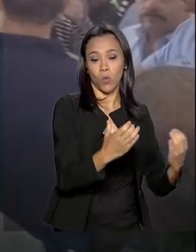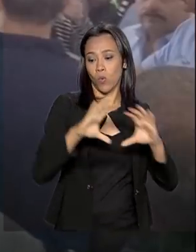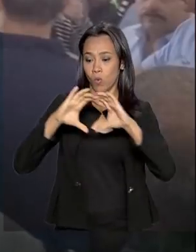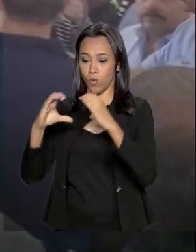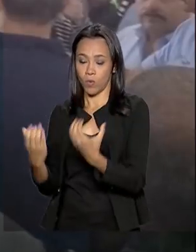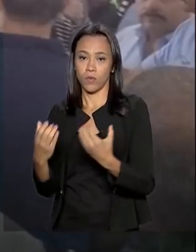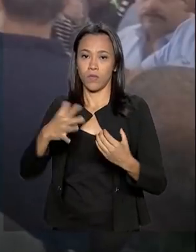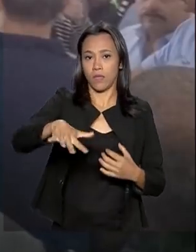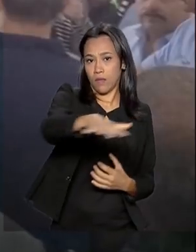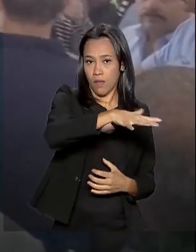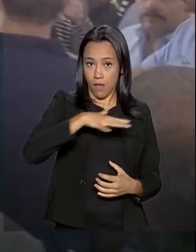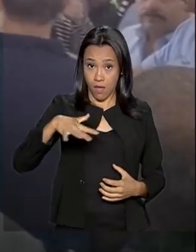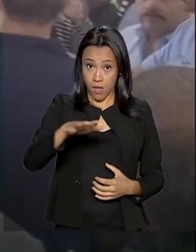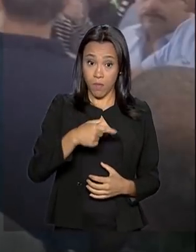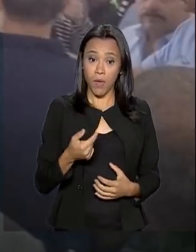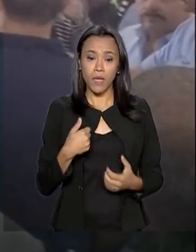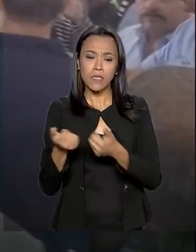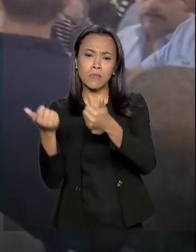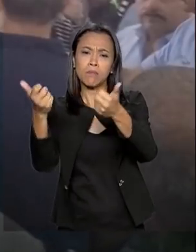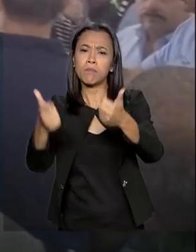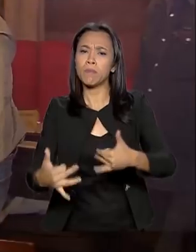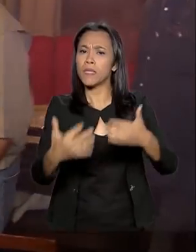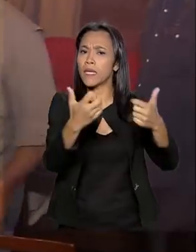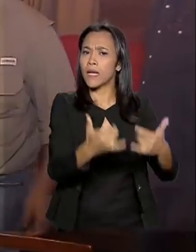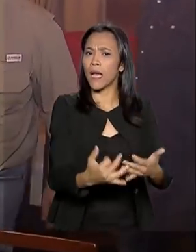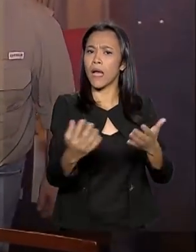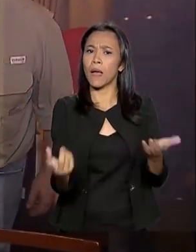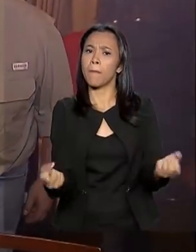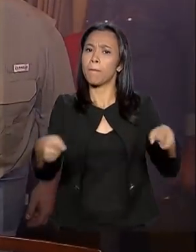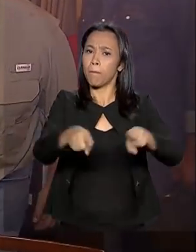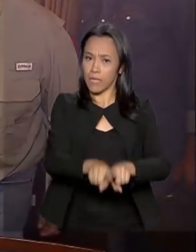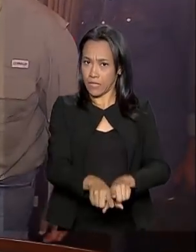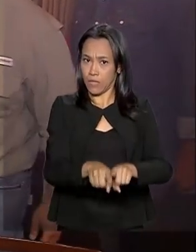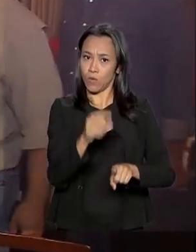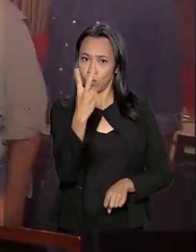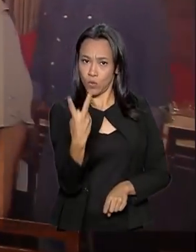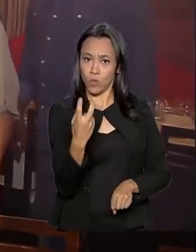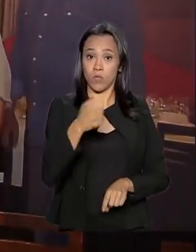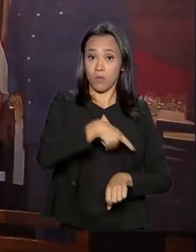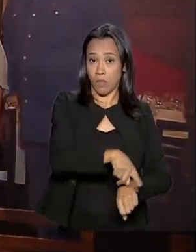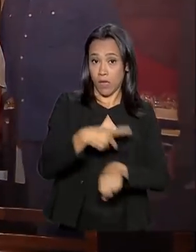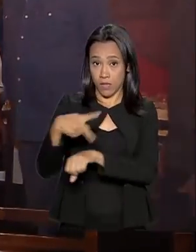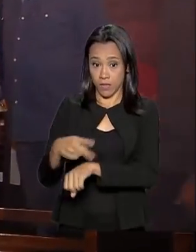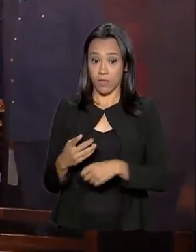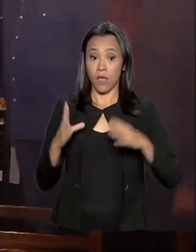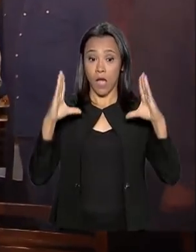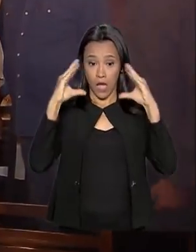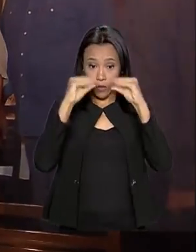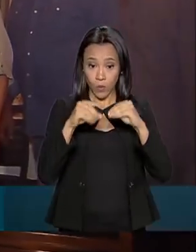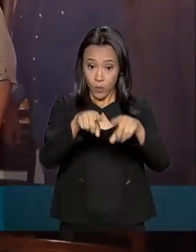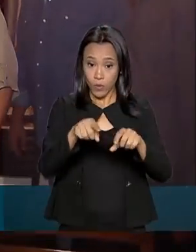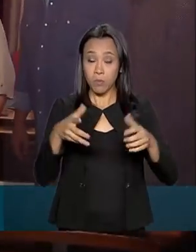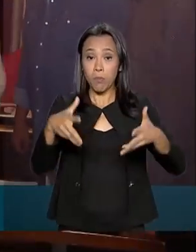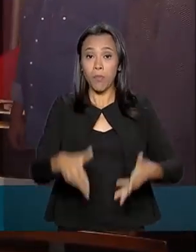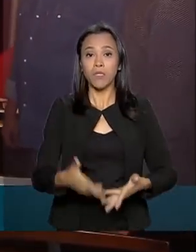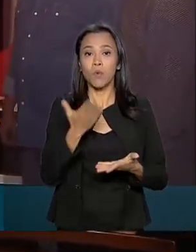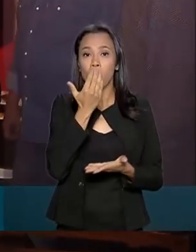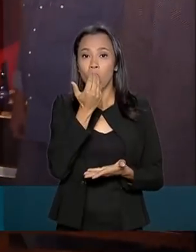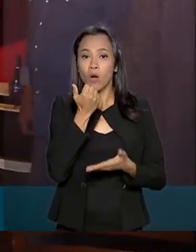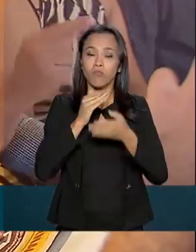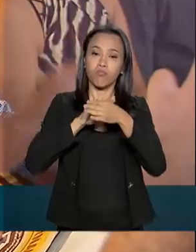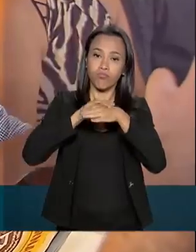detalhes sobre a parceria entre os dois países. À noite, em São Luís, ele participou de um jantar com